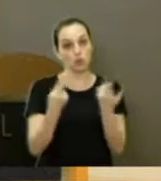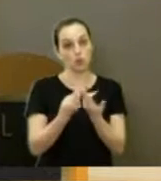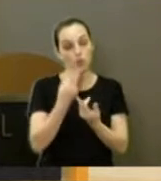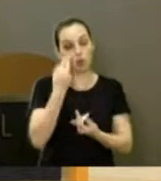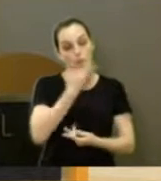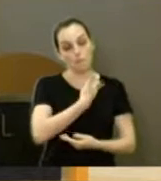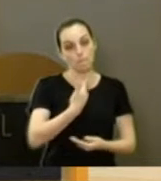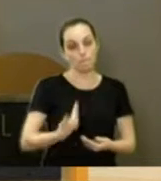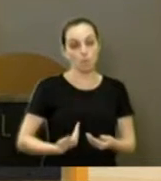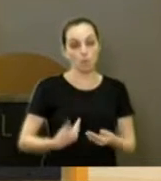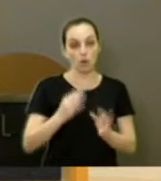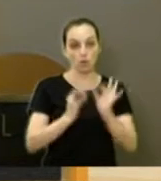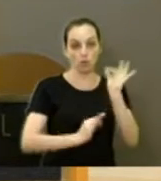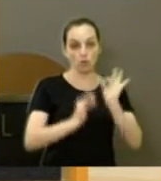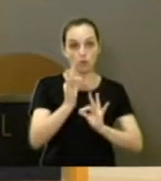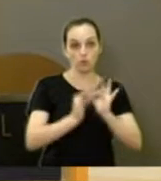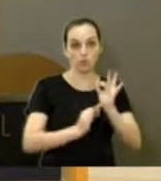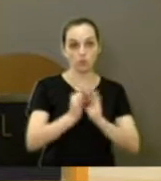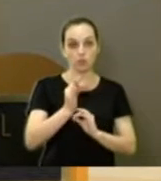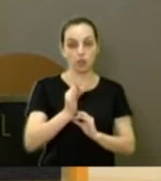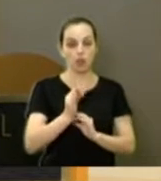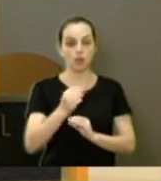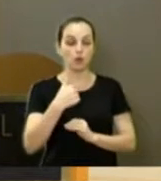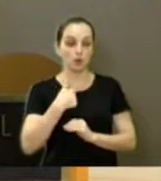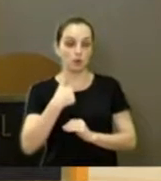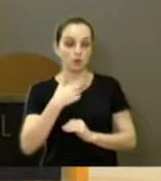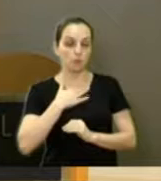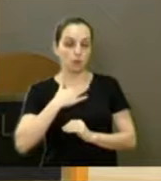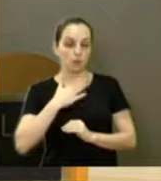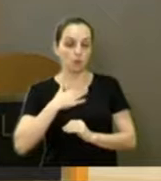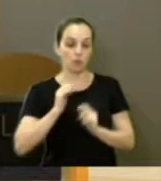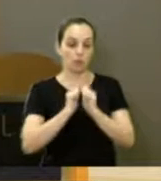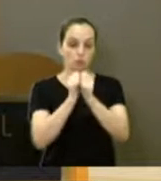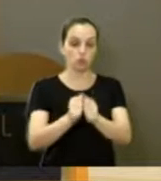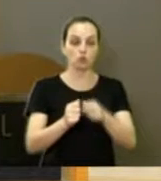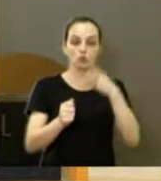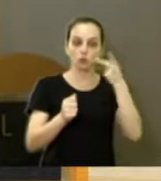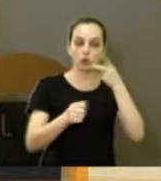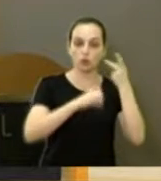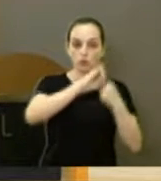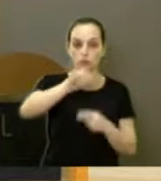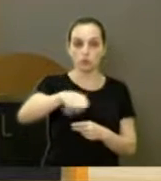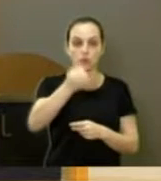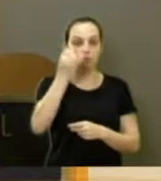foi promovida por esse vereador José Carlos Borsani e também o presidente da Câmara,